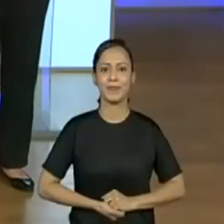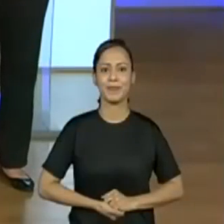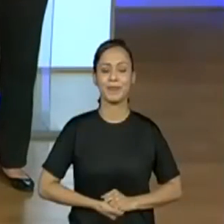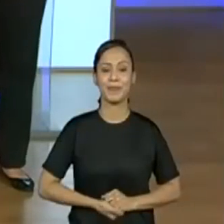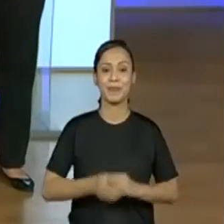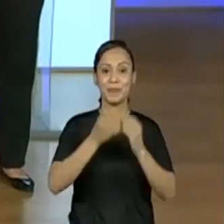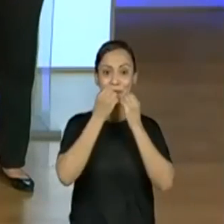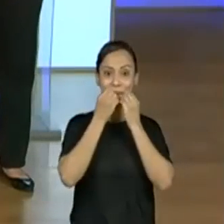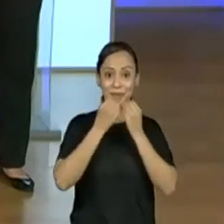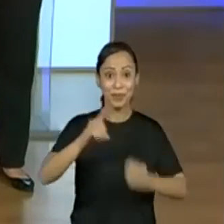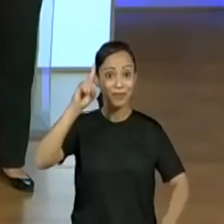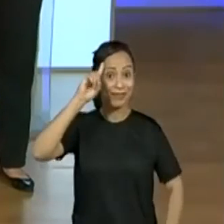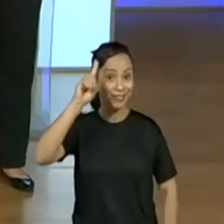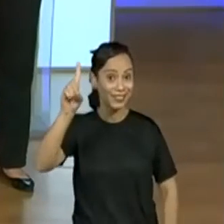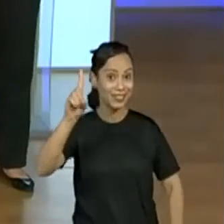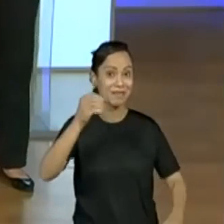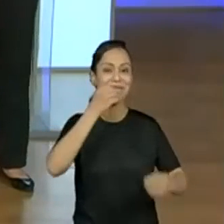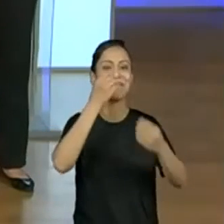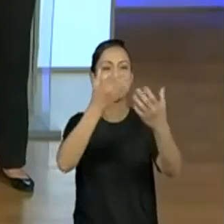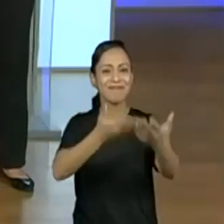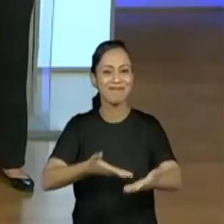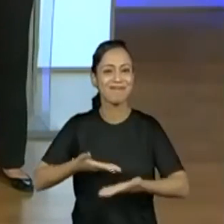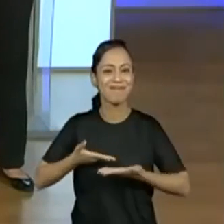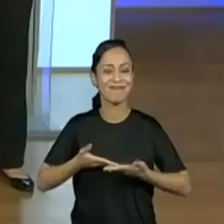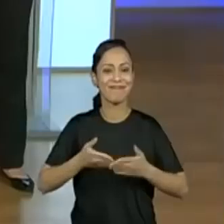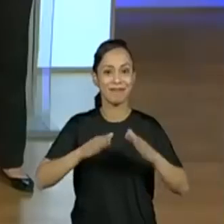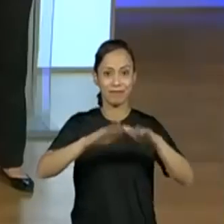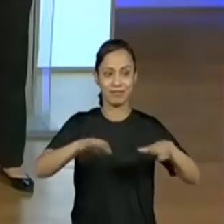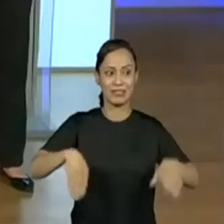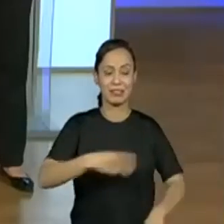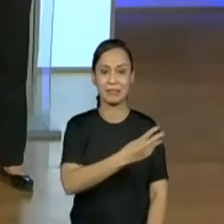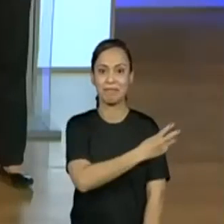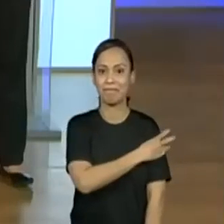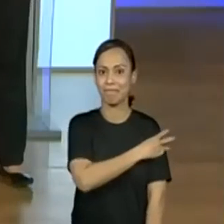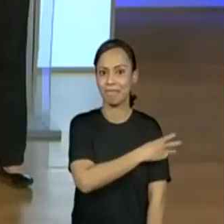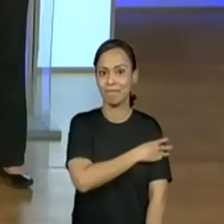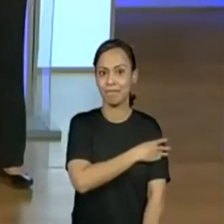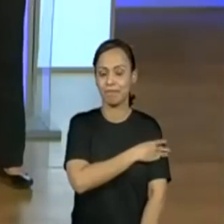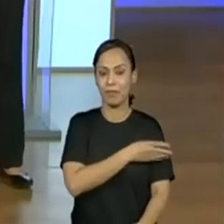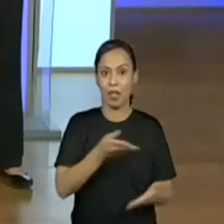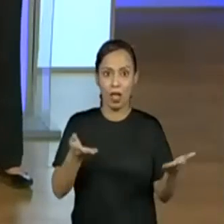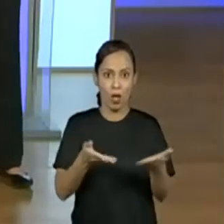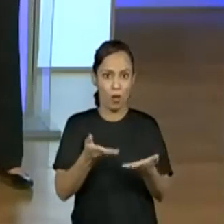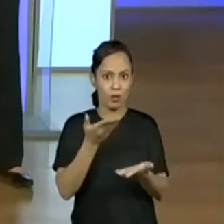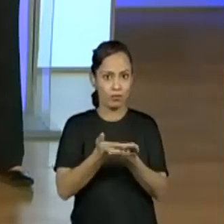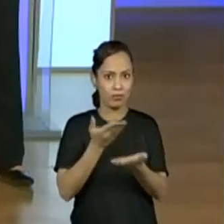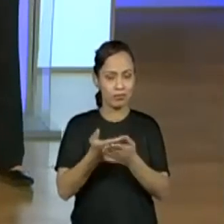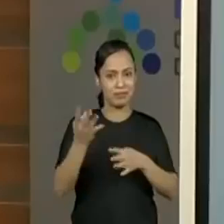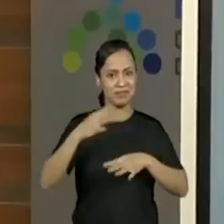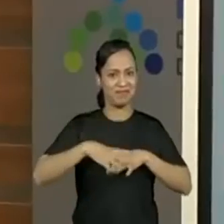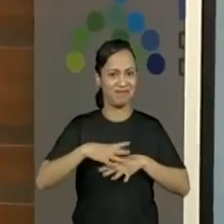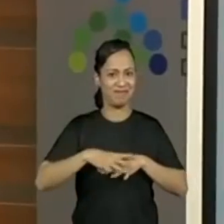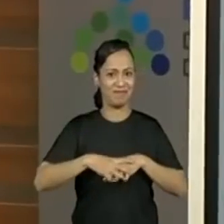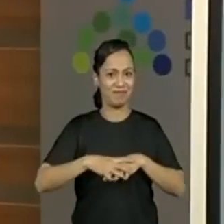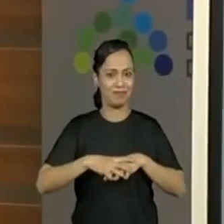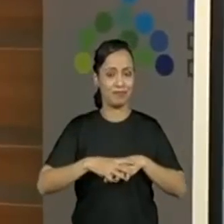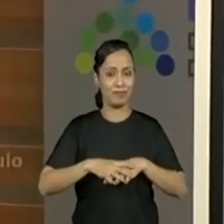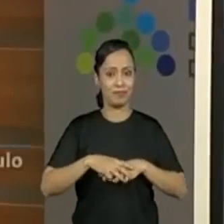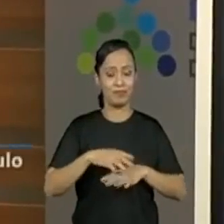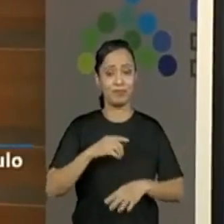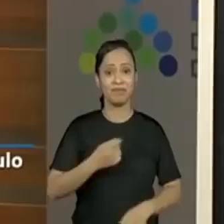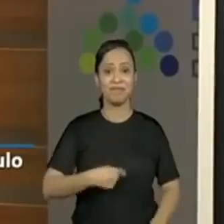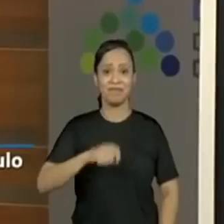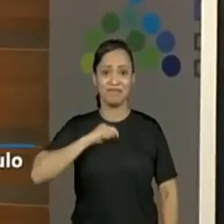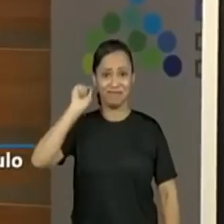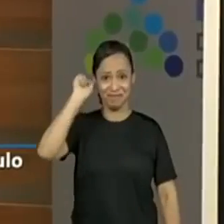Bom dia, bem-vindos estudantes do terceiro ano a essa aula de matemática. Eu sou o professor Joelson,